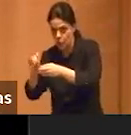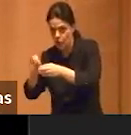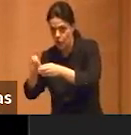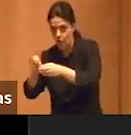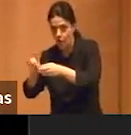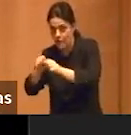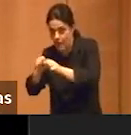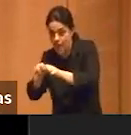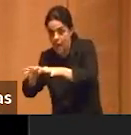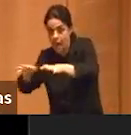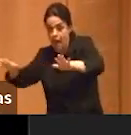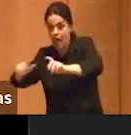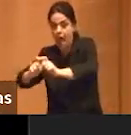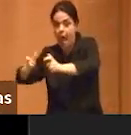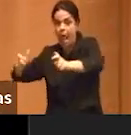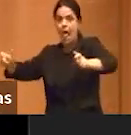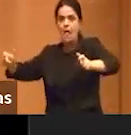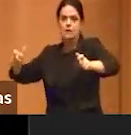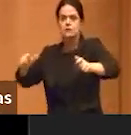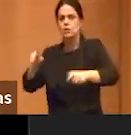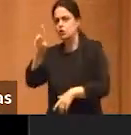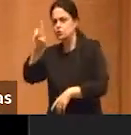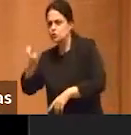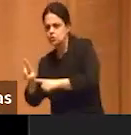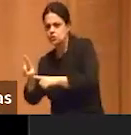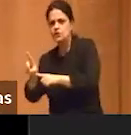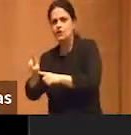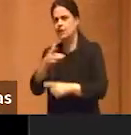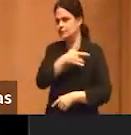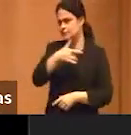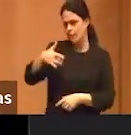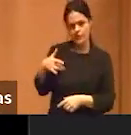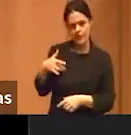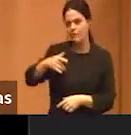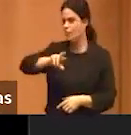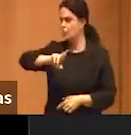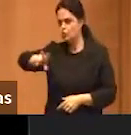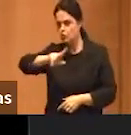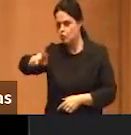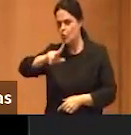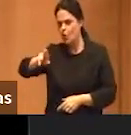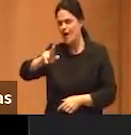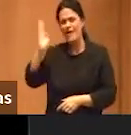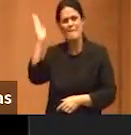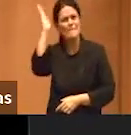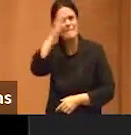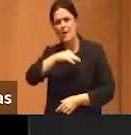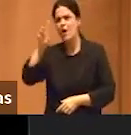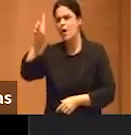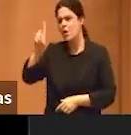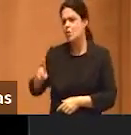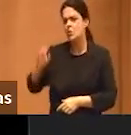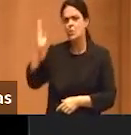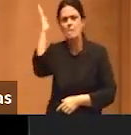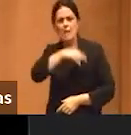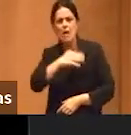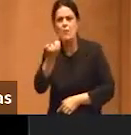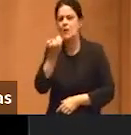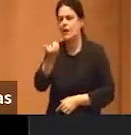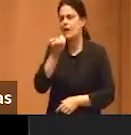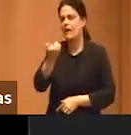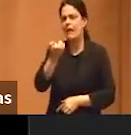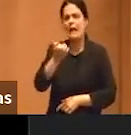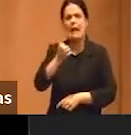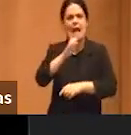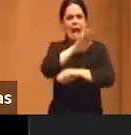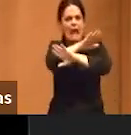direita que eu poderia chamar de saudável, é uma direita cruel, que quer acabar com